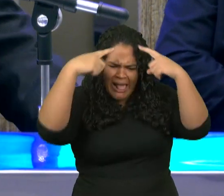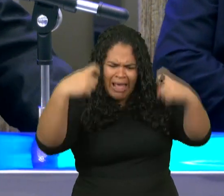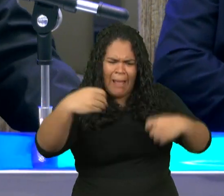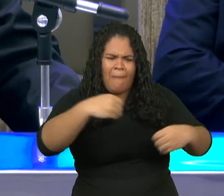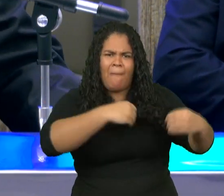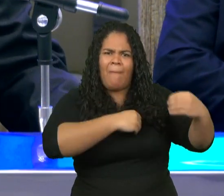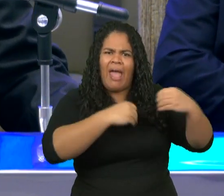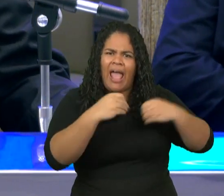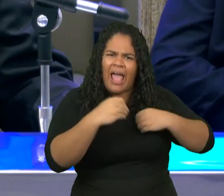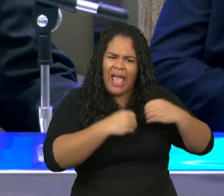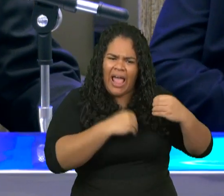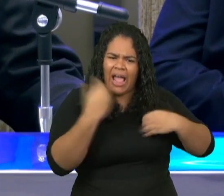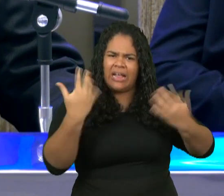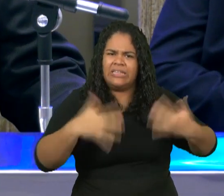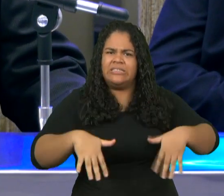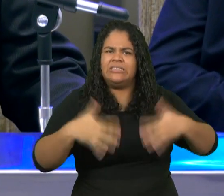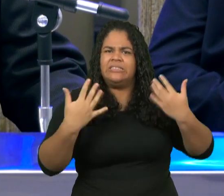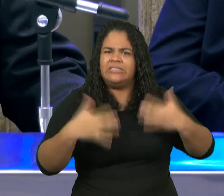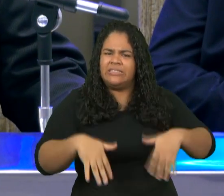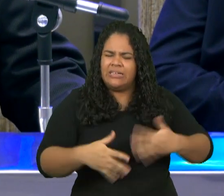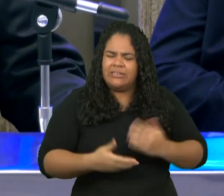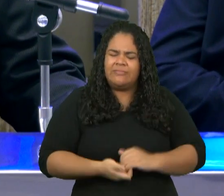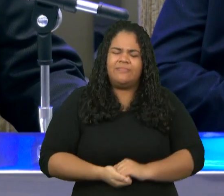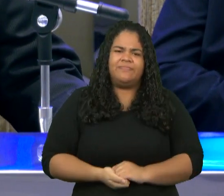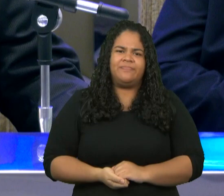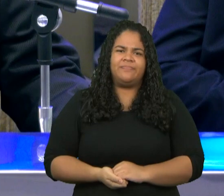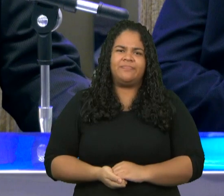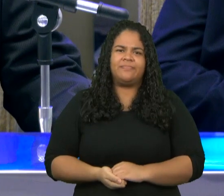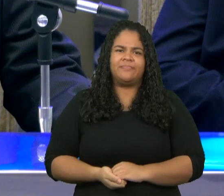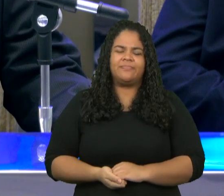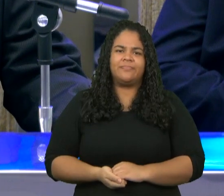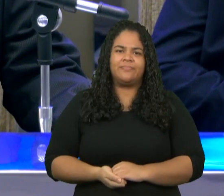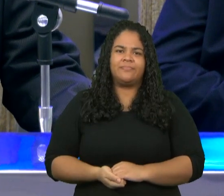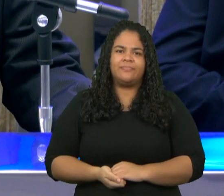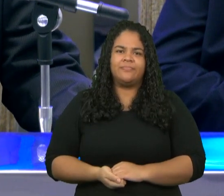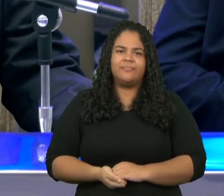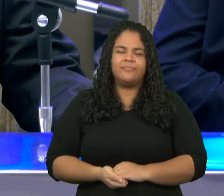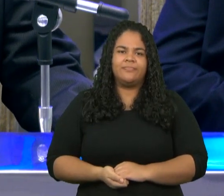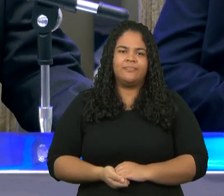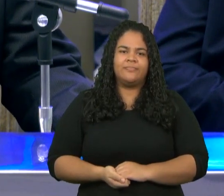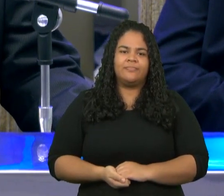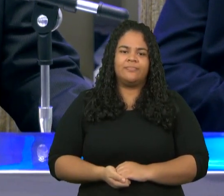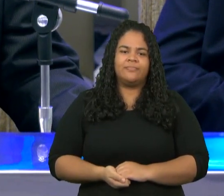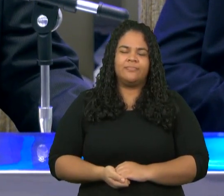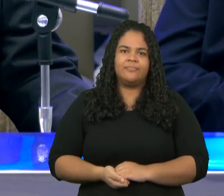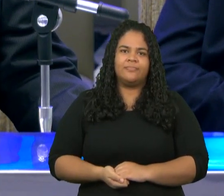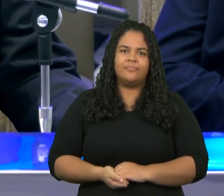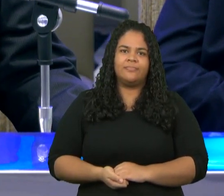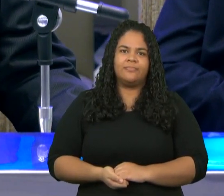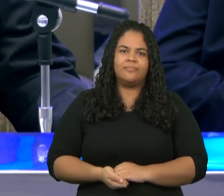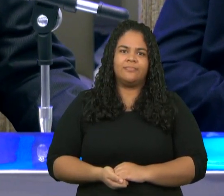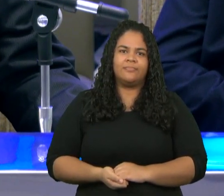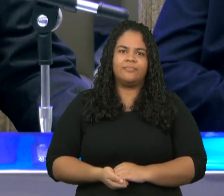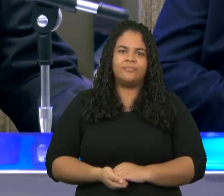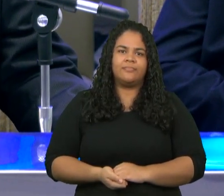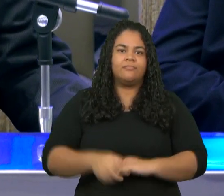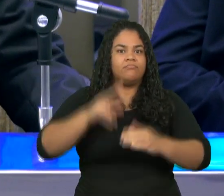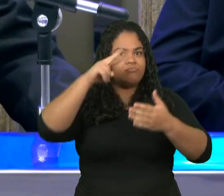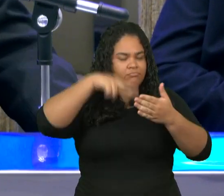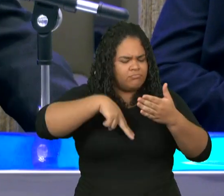dos dias de Enoque vivia. E, com facilidade, veríamos que